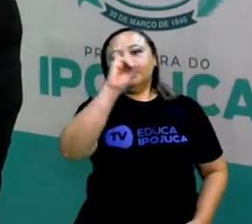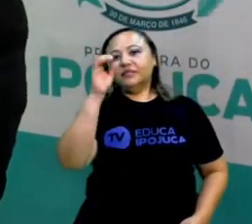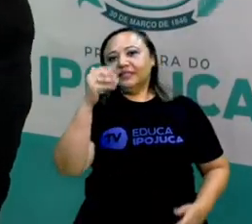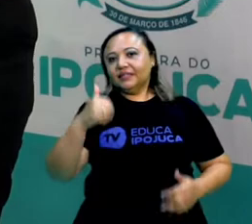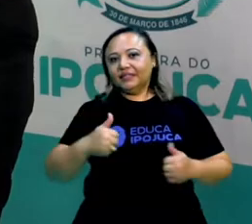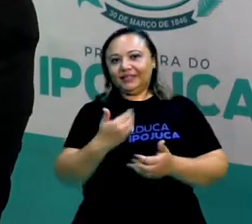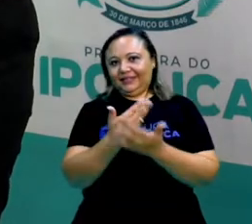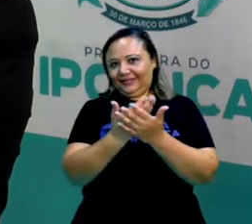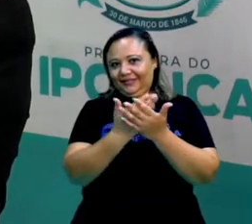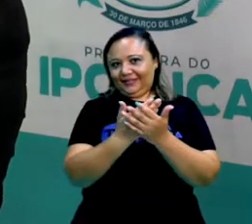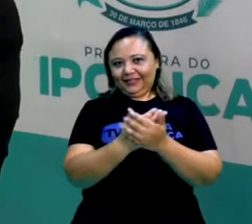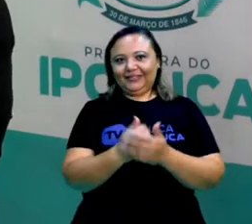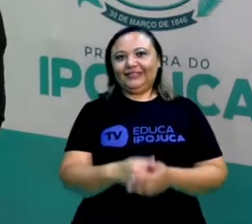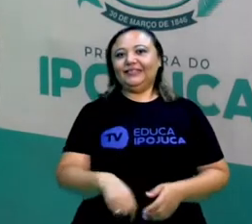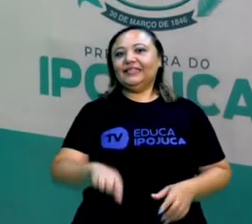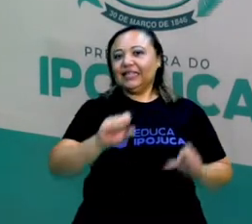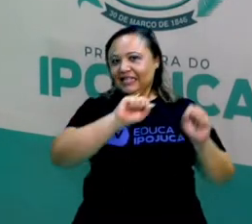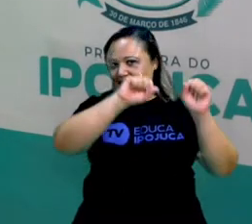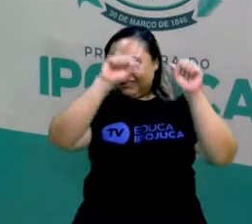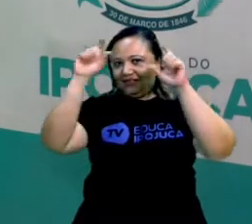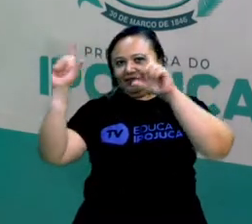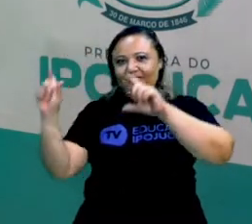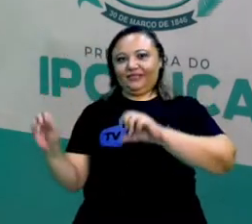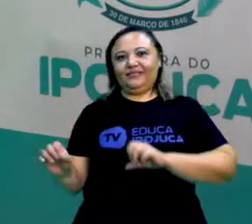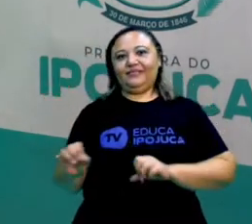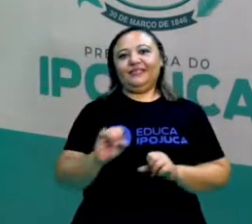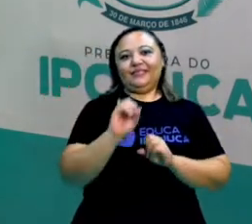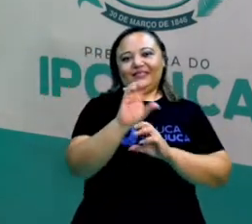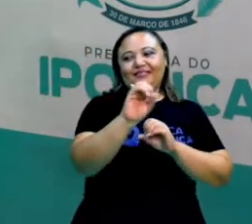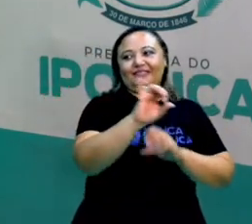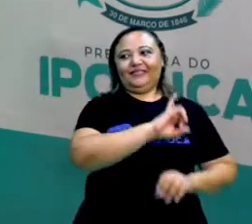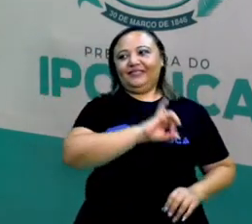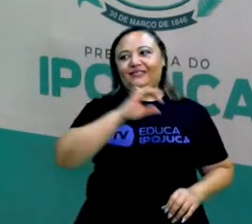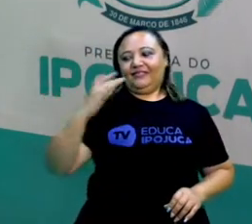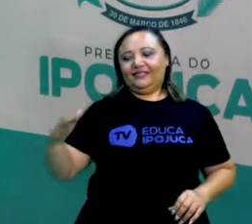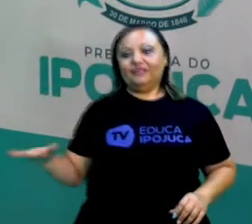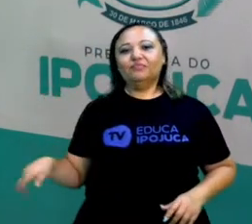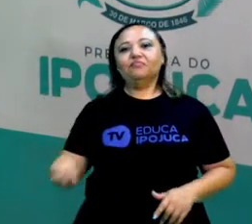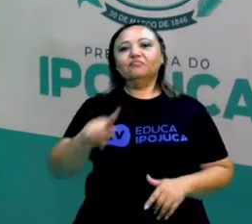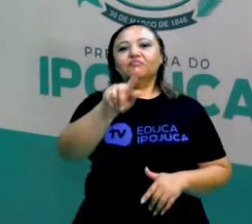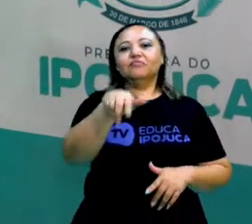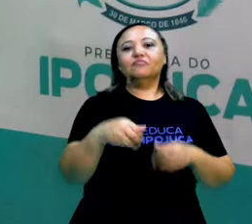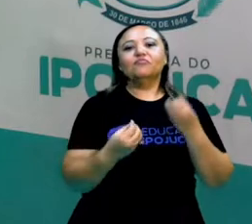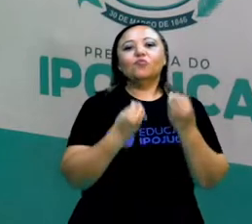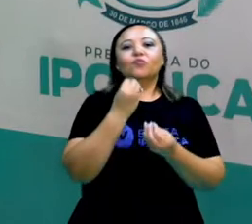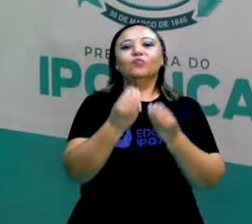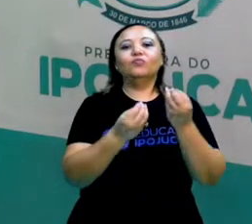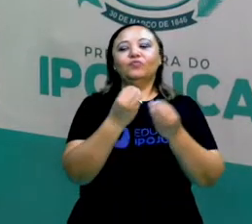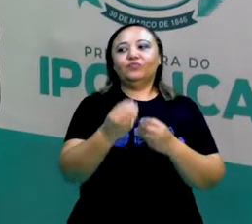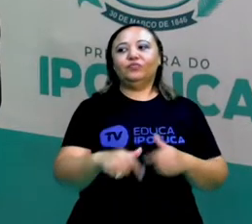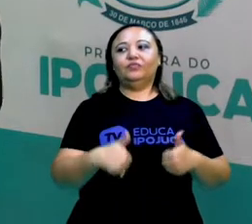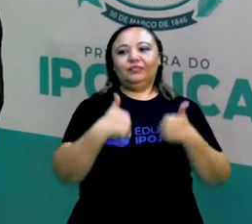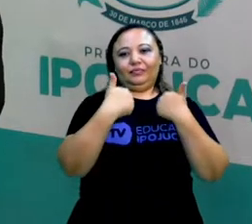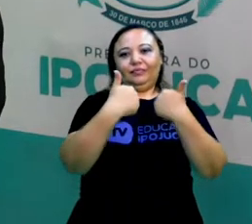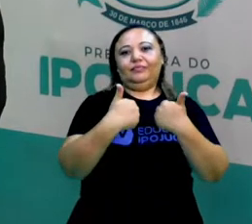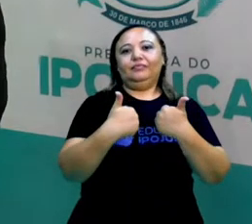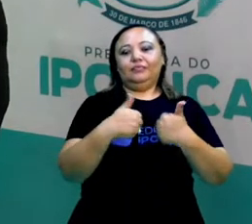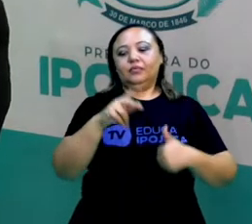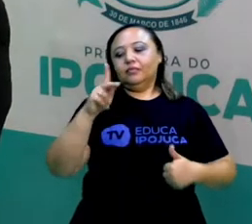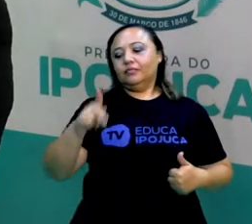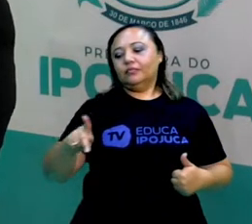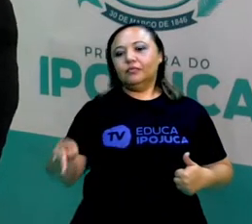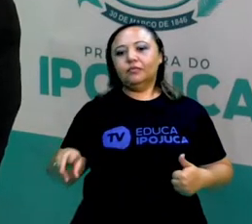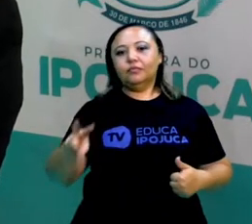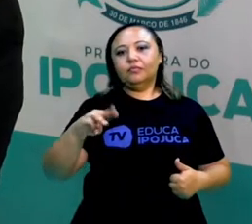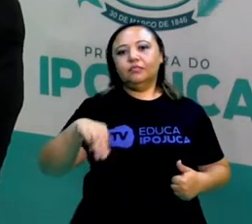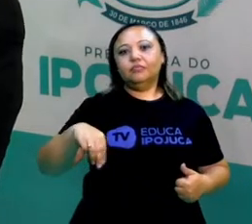Olá estudante da nossa TV Educa e Pozuca. Como vocês estão? Tudo certinho com vocês? Sou professora